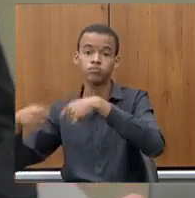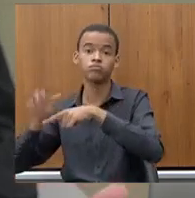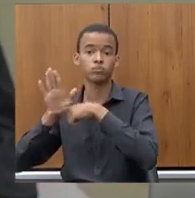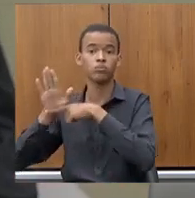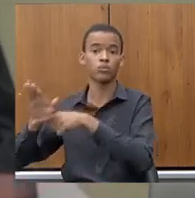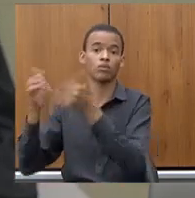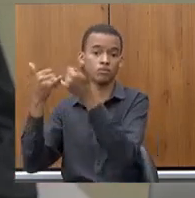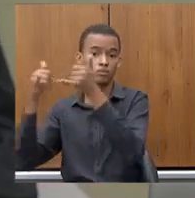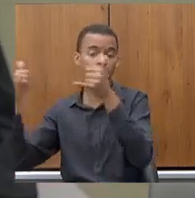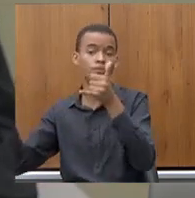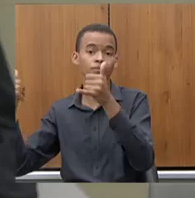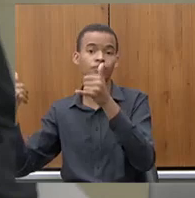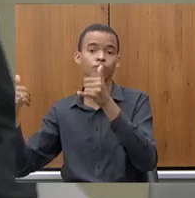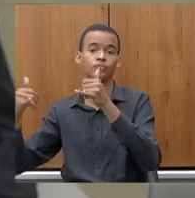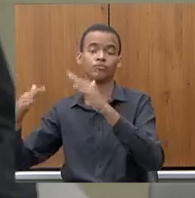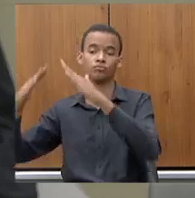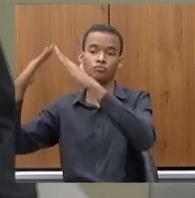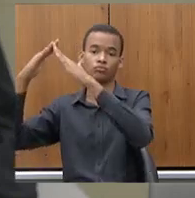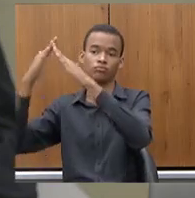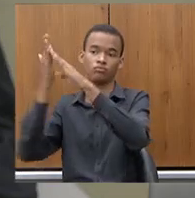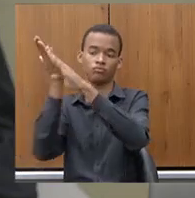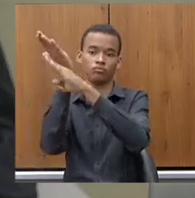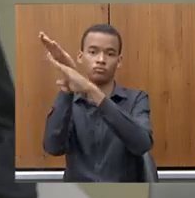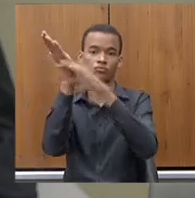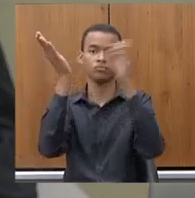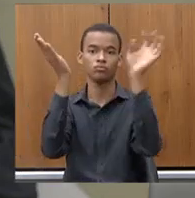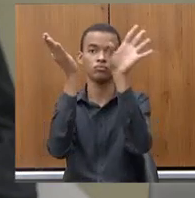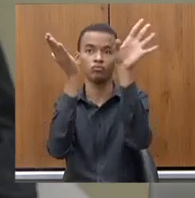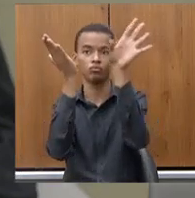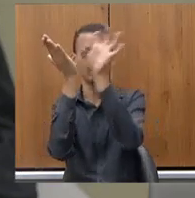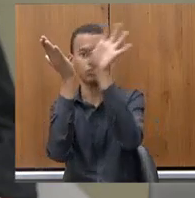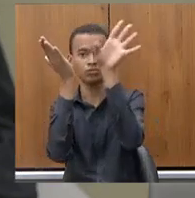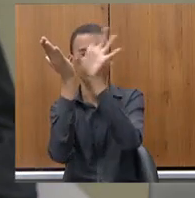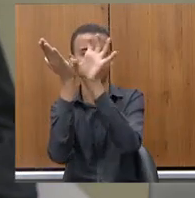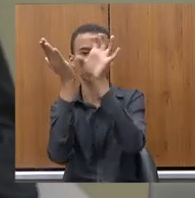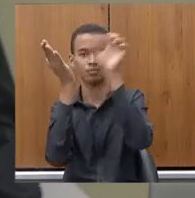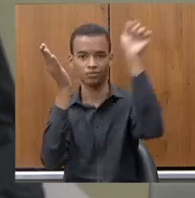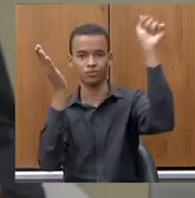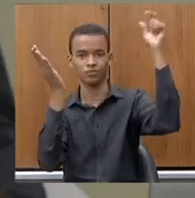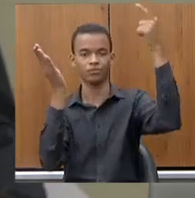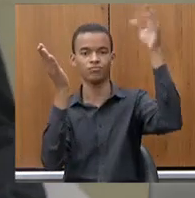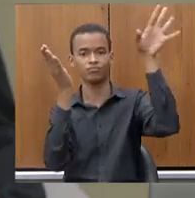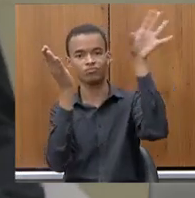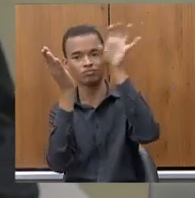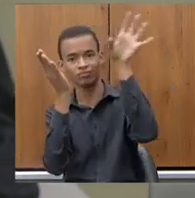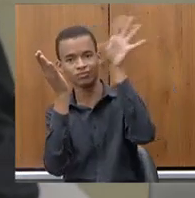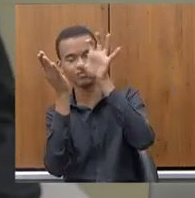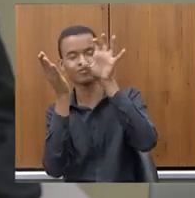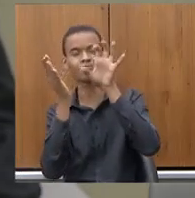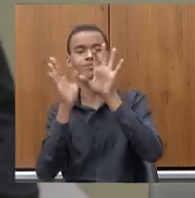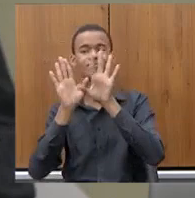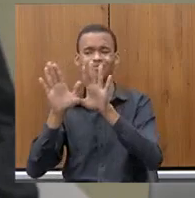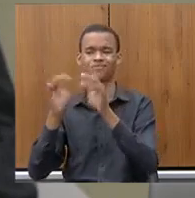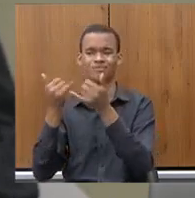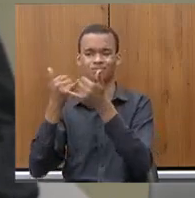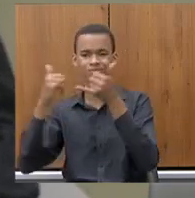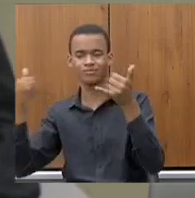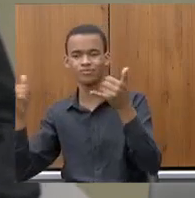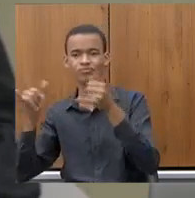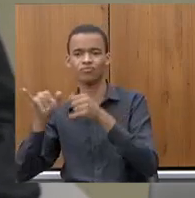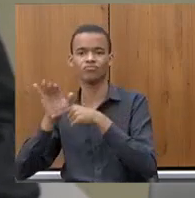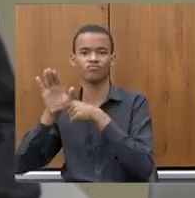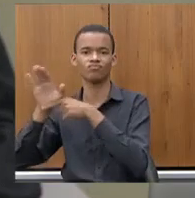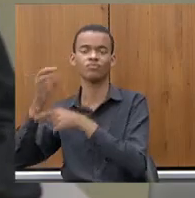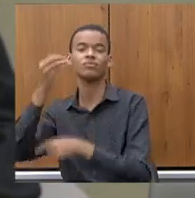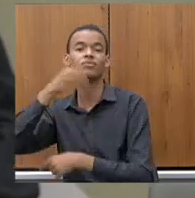tem uma subestação que comporte a entrega da energia à rede então a gente está falando de